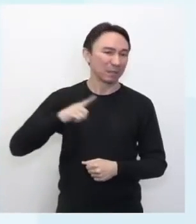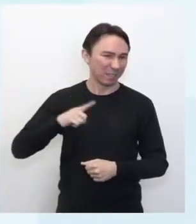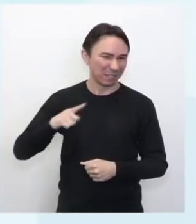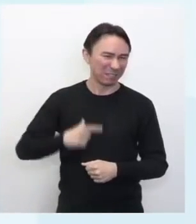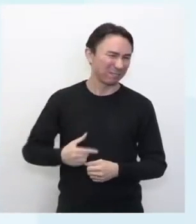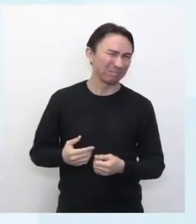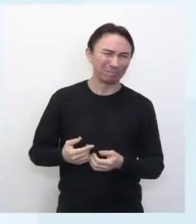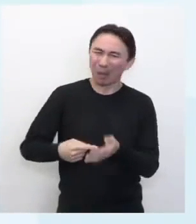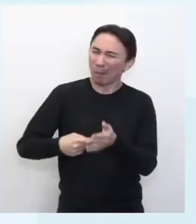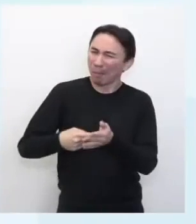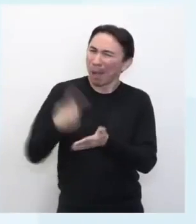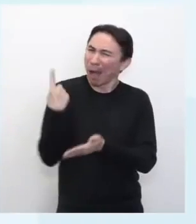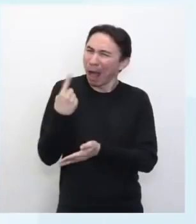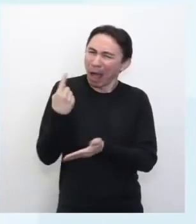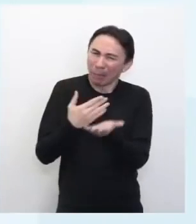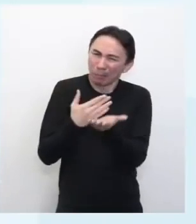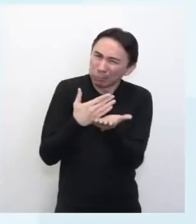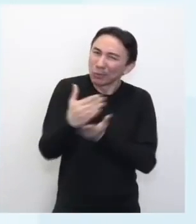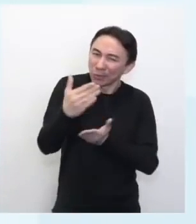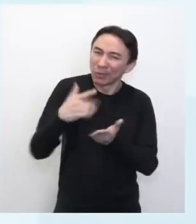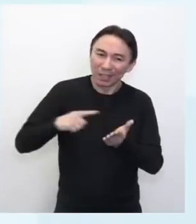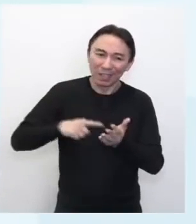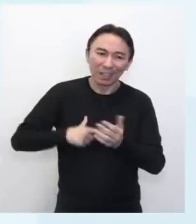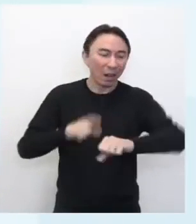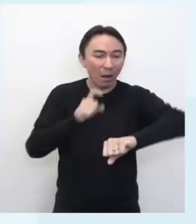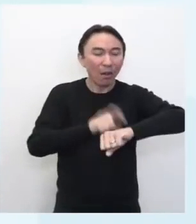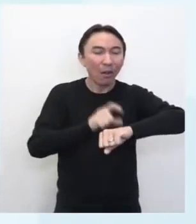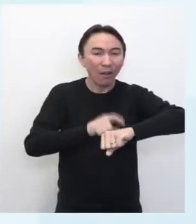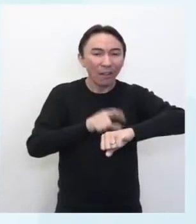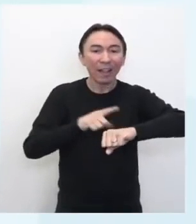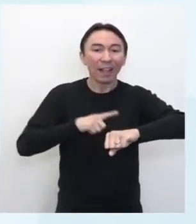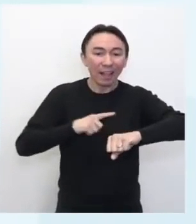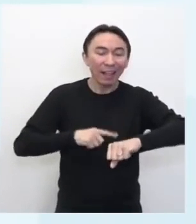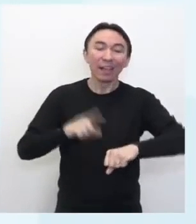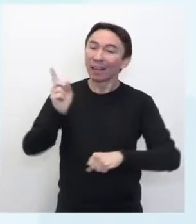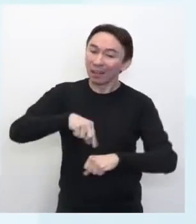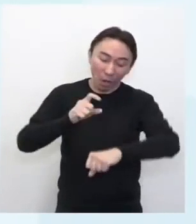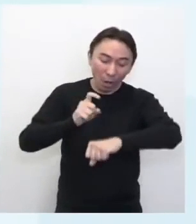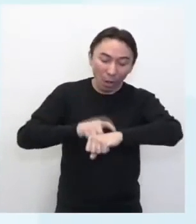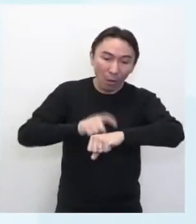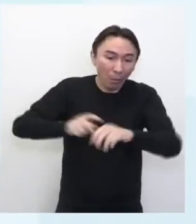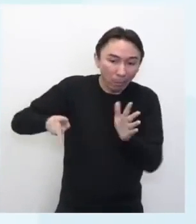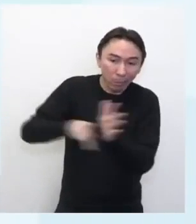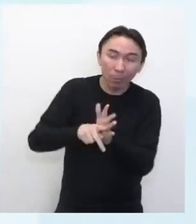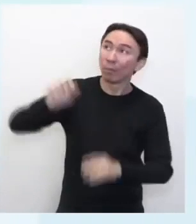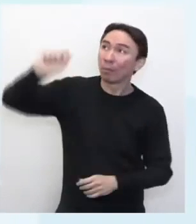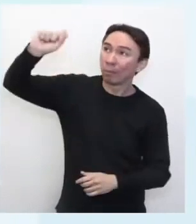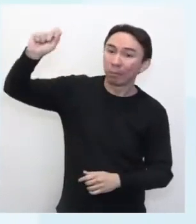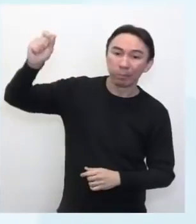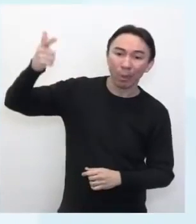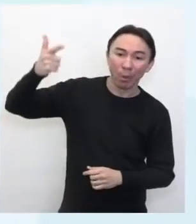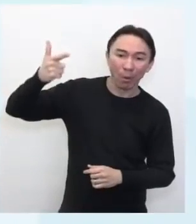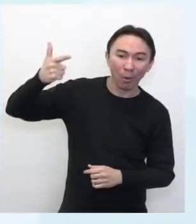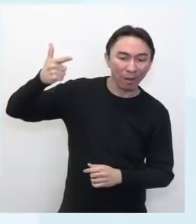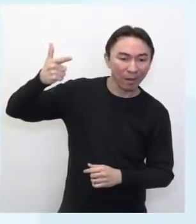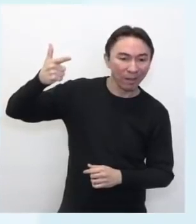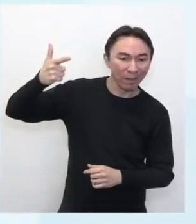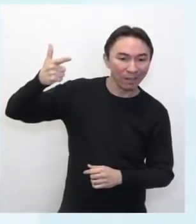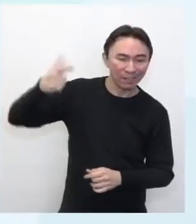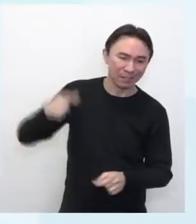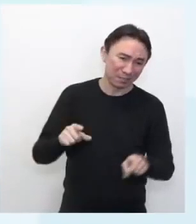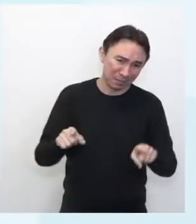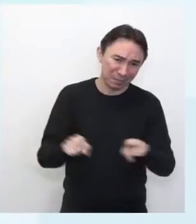que temos conhecimento, estão os relógios de sol. O é que eu vou construir aqui com vocês hoje? A história também registra